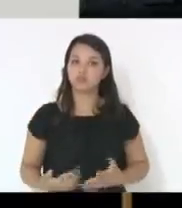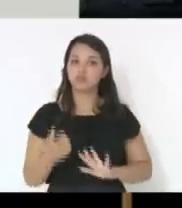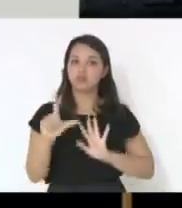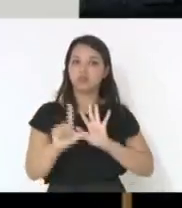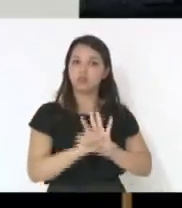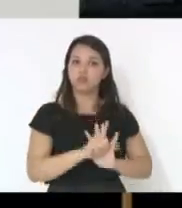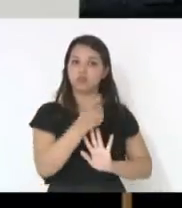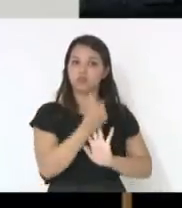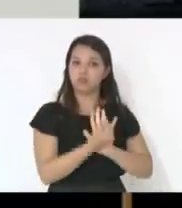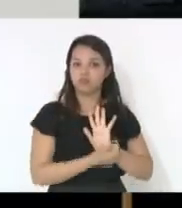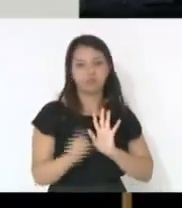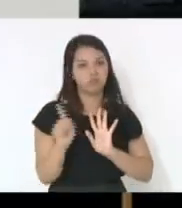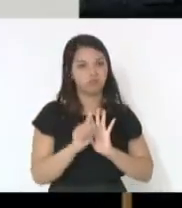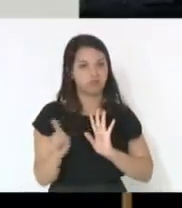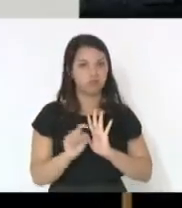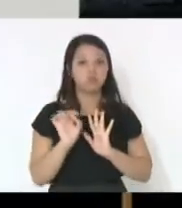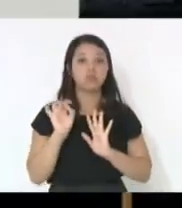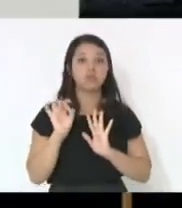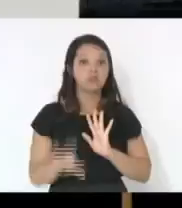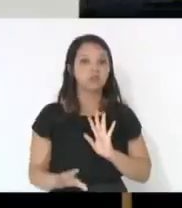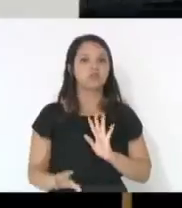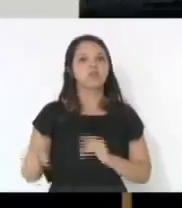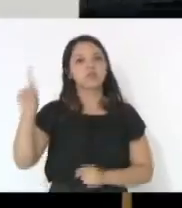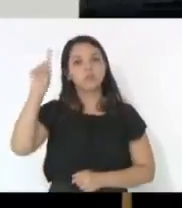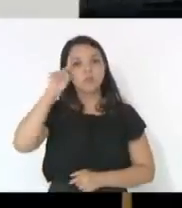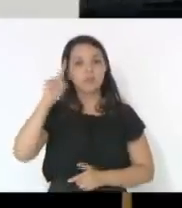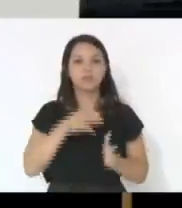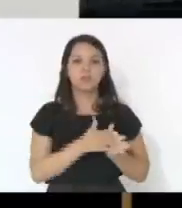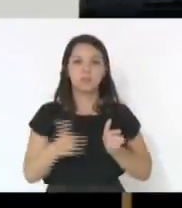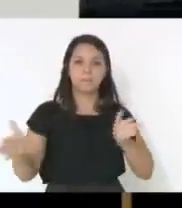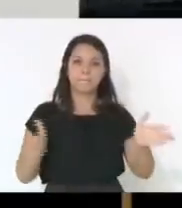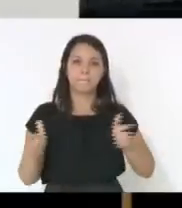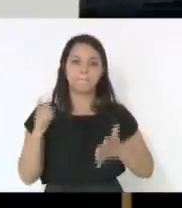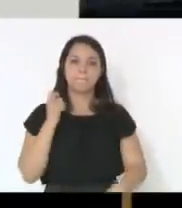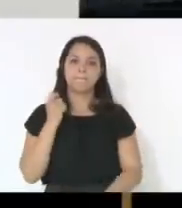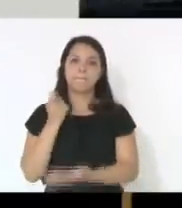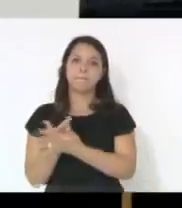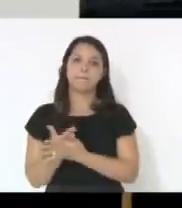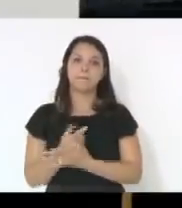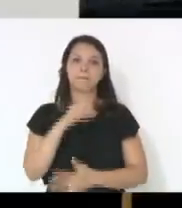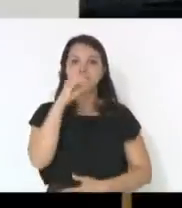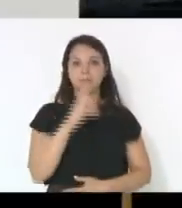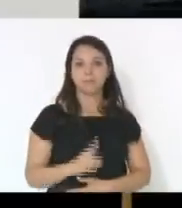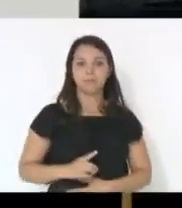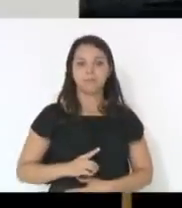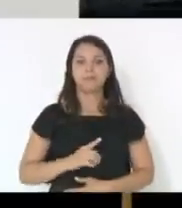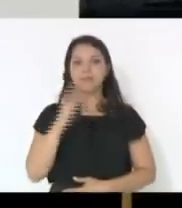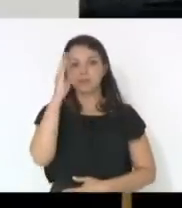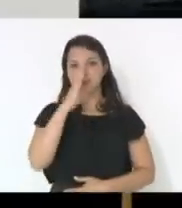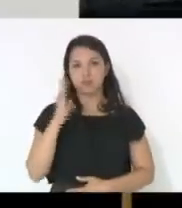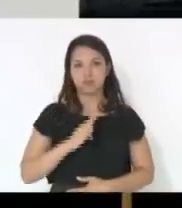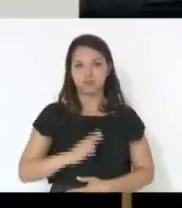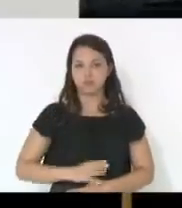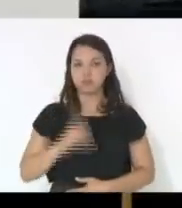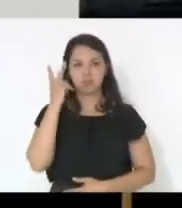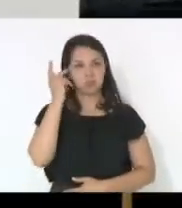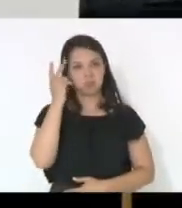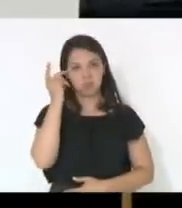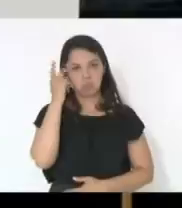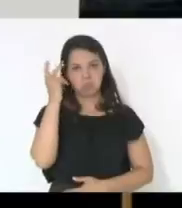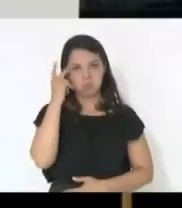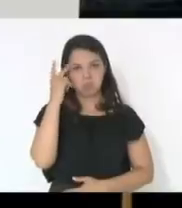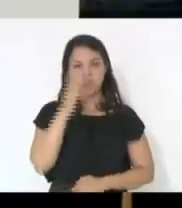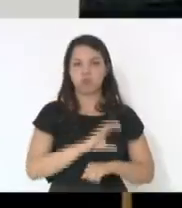fixação de prazo de pagamento muito comum no direito brasileiro, muito comum que seja feita pelo Parlamento e não cair na